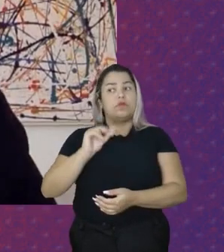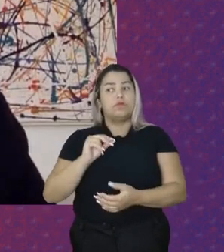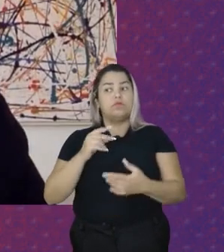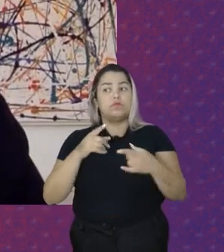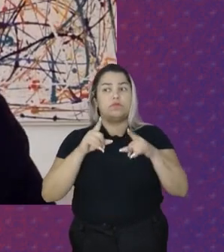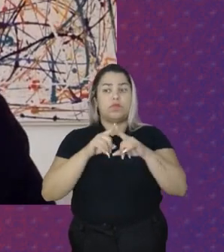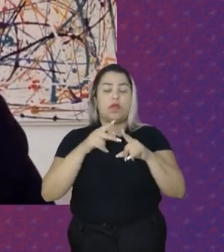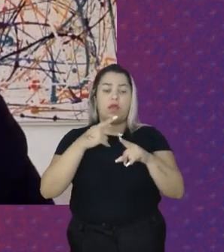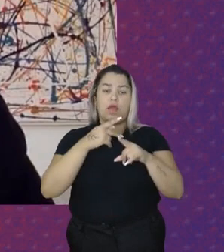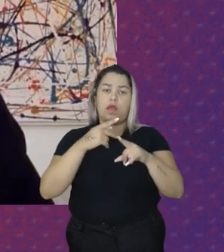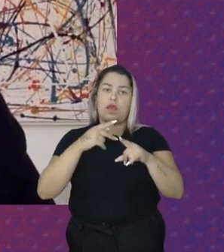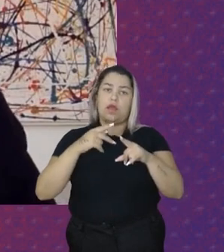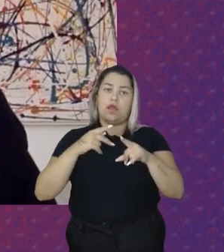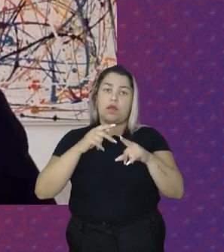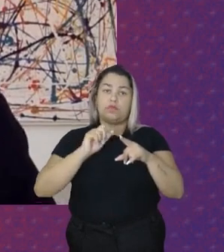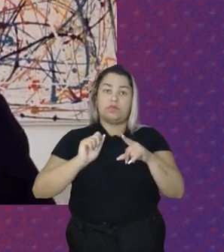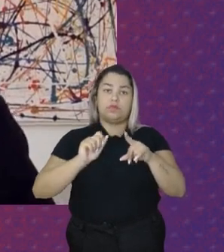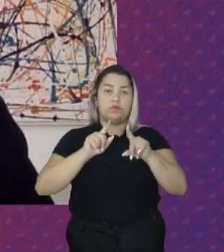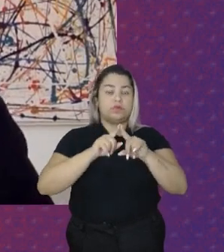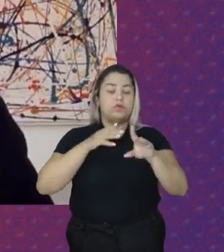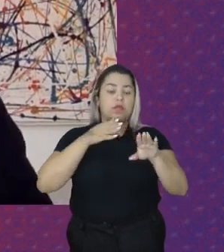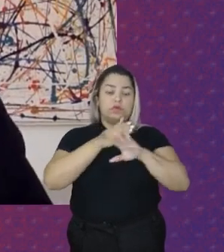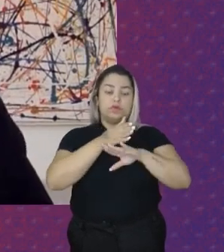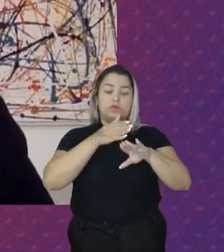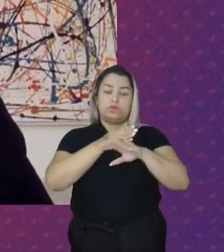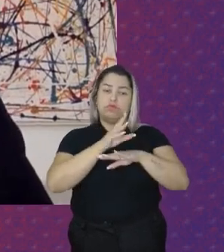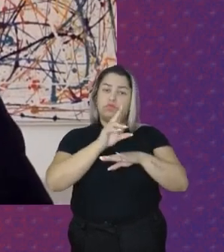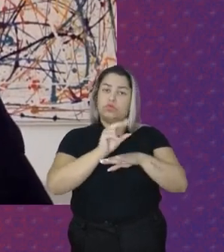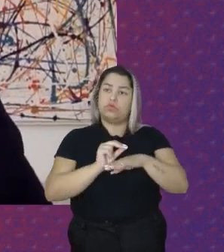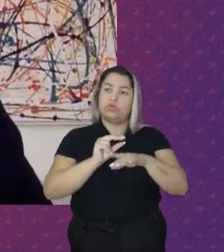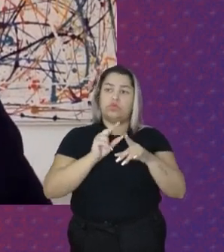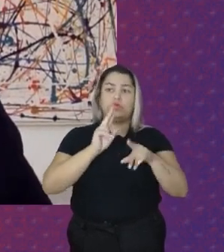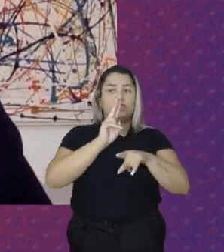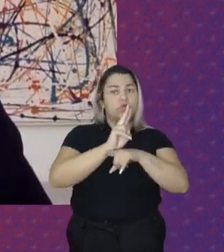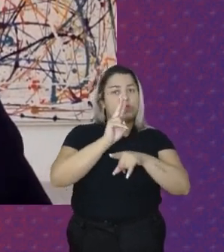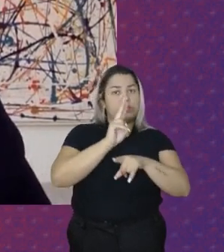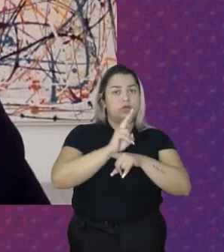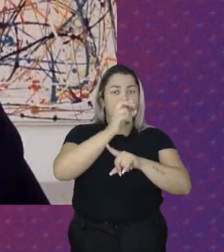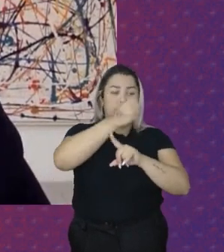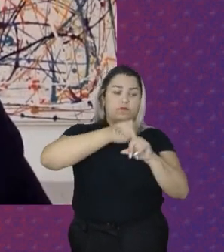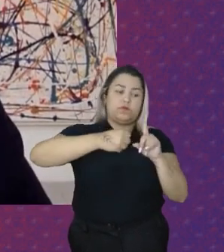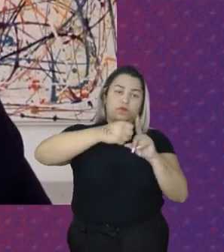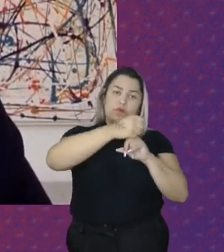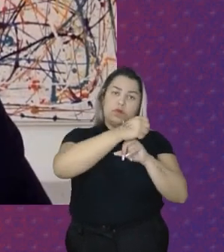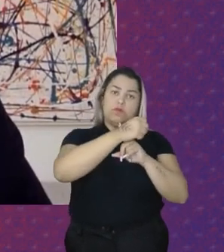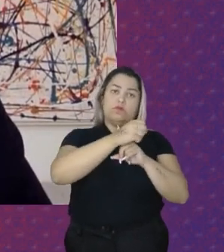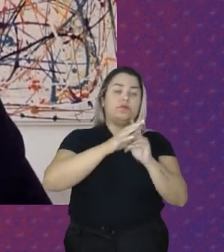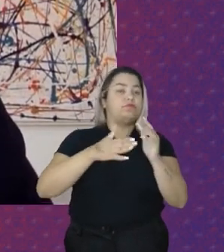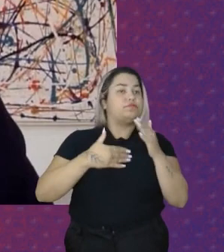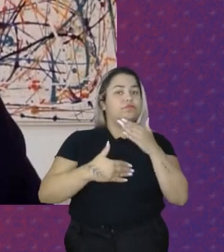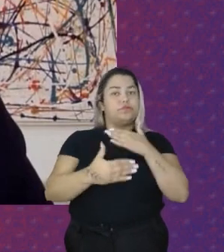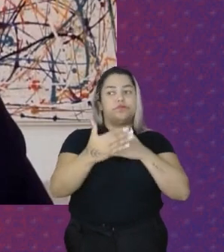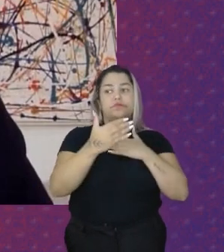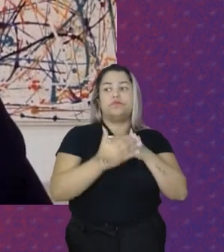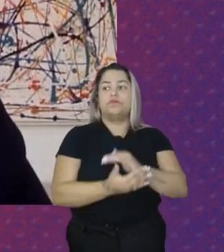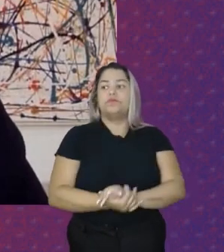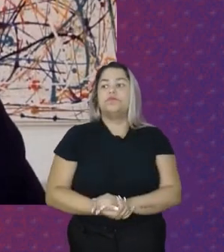A previdência Social A não Acesso Aos instrumentos De proteção Social E por aí Vai